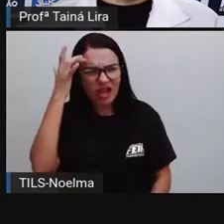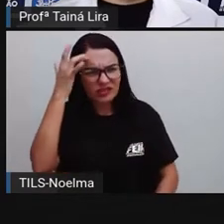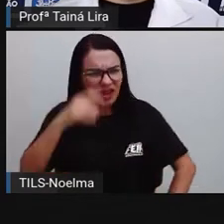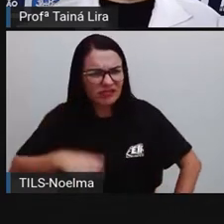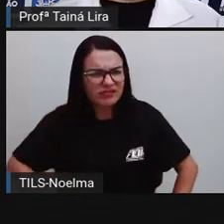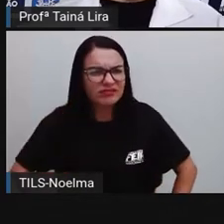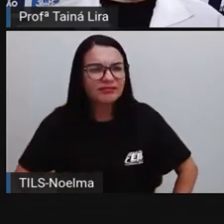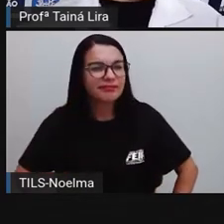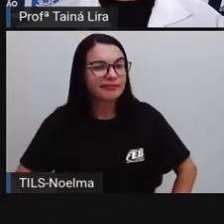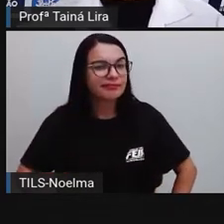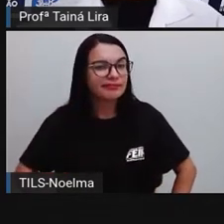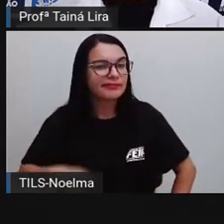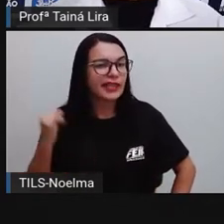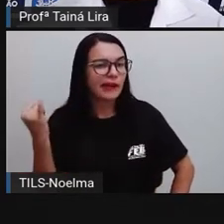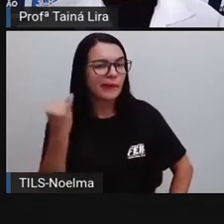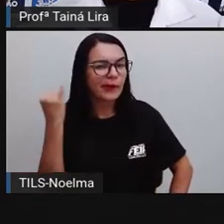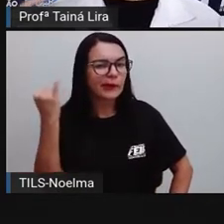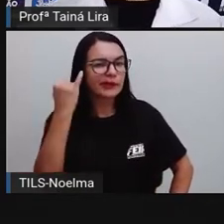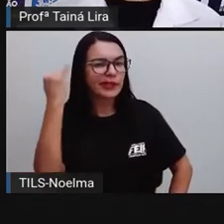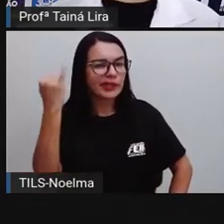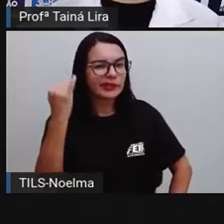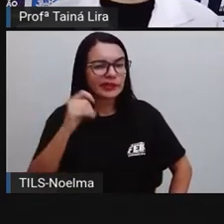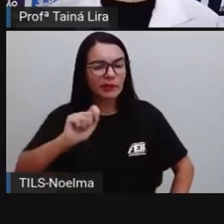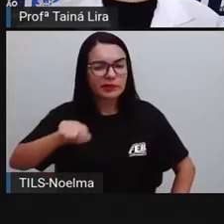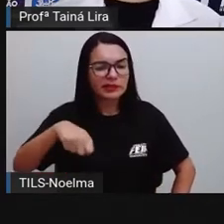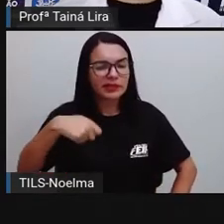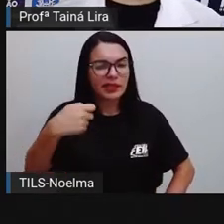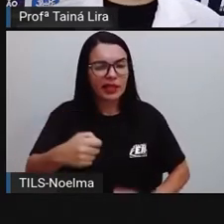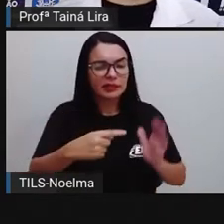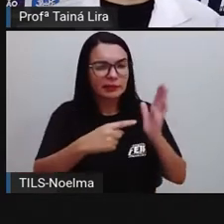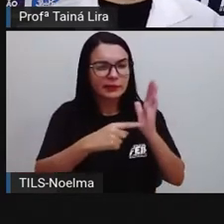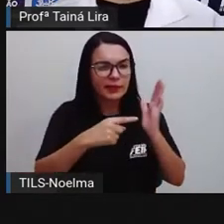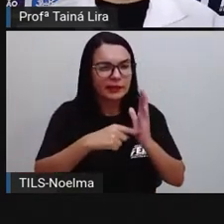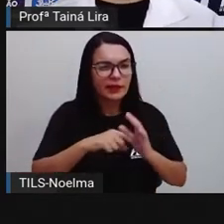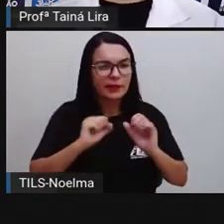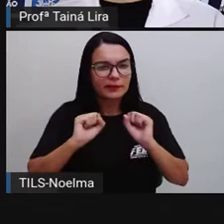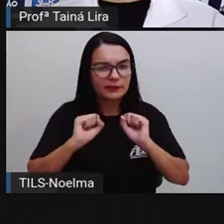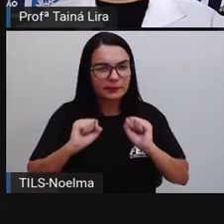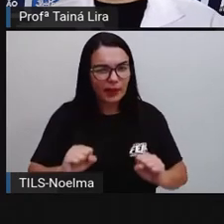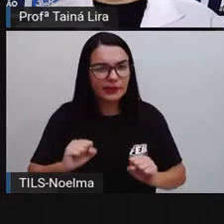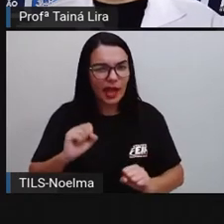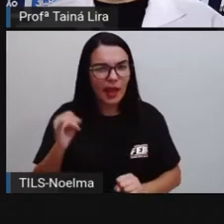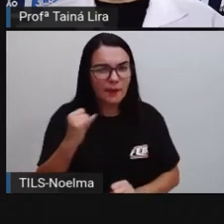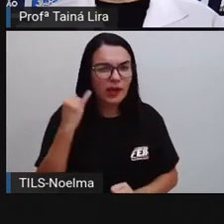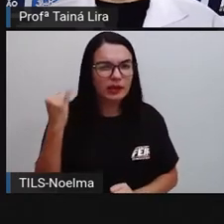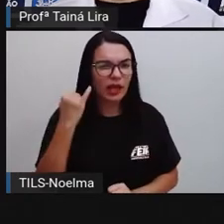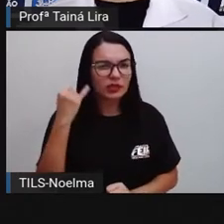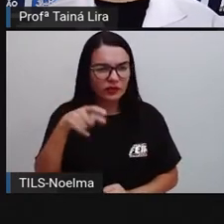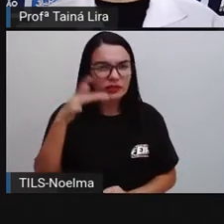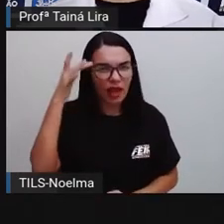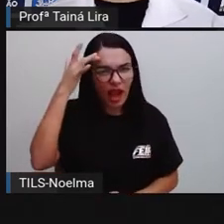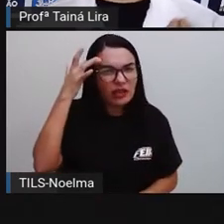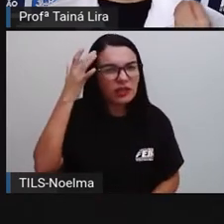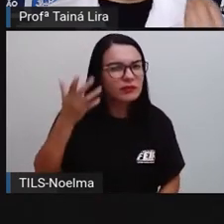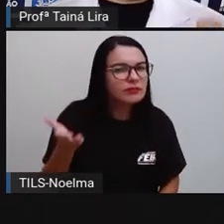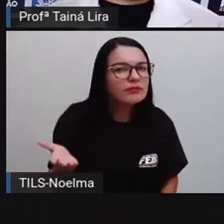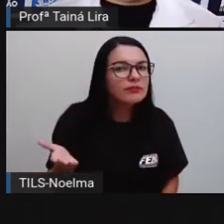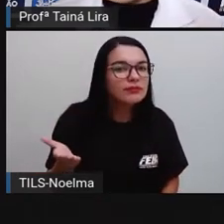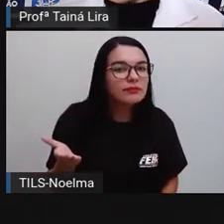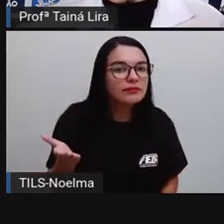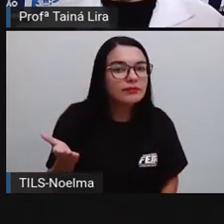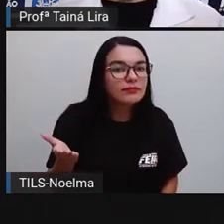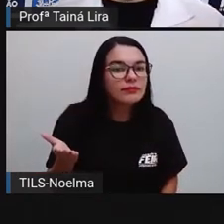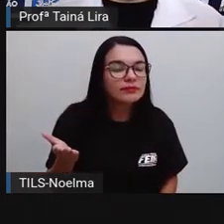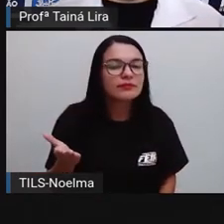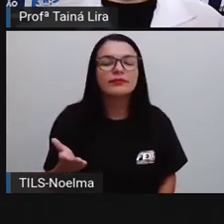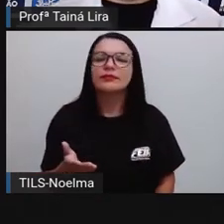pontuação são importantes no texto e por quê? O é que vocês acham? Vocês acham que os sinais de pontuação